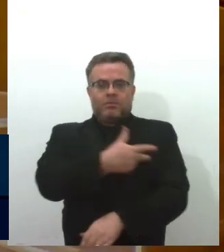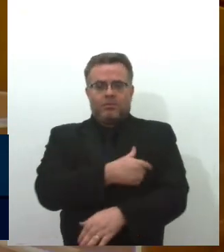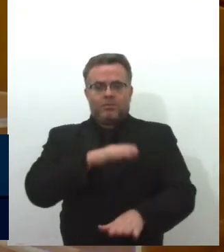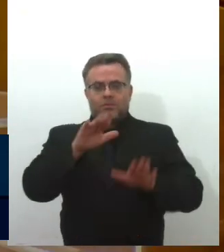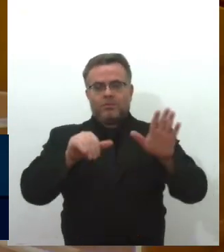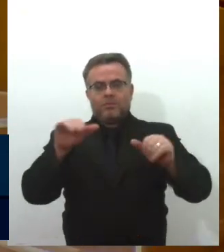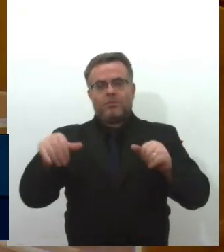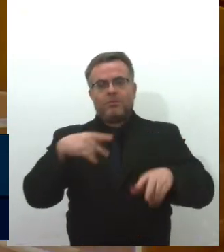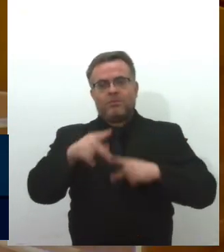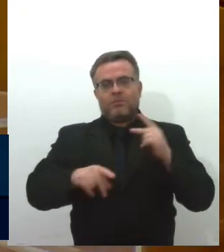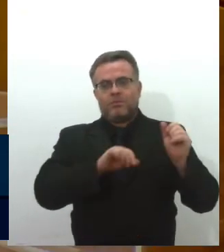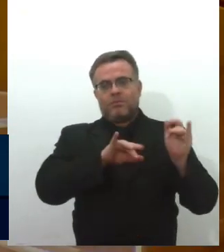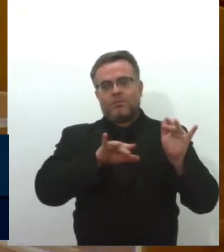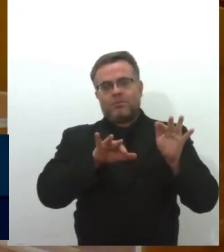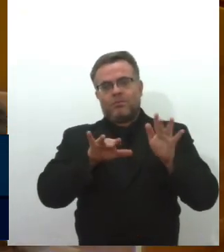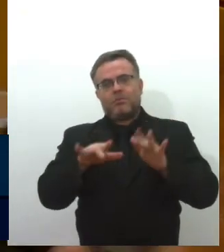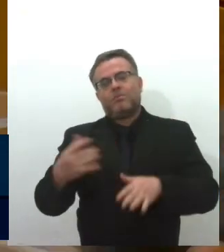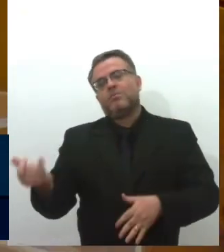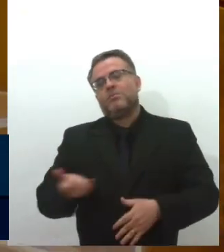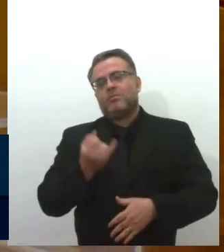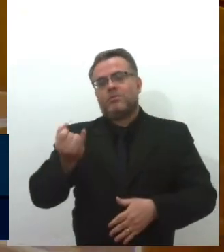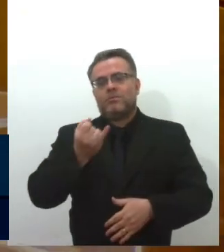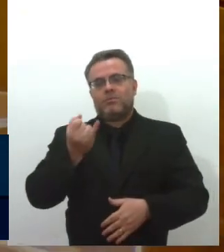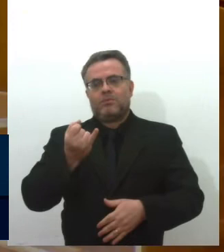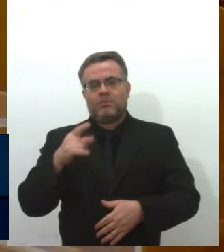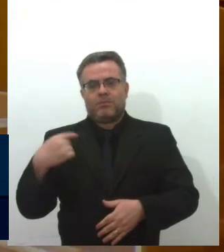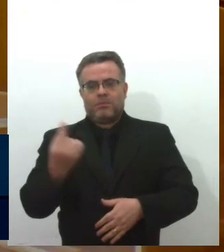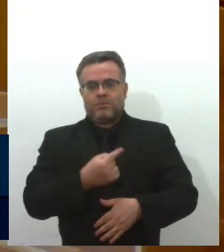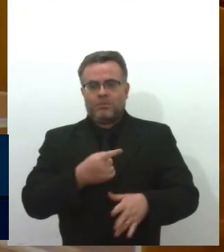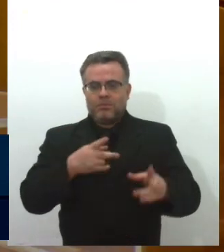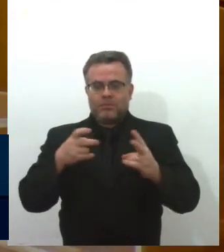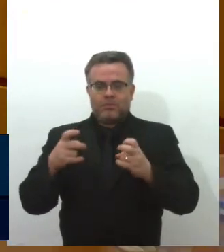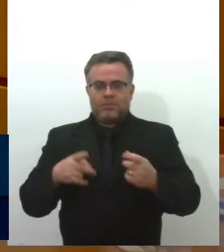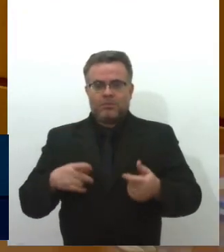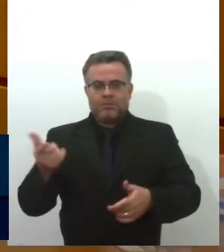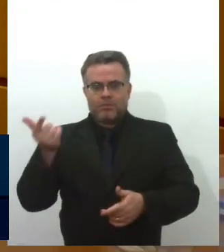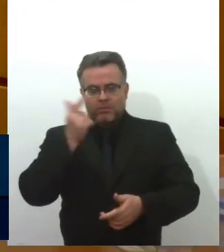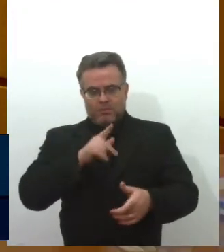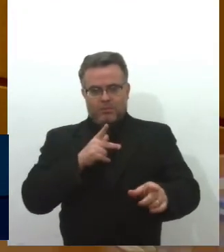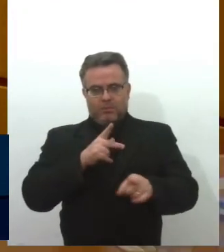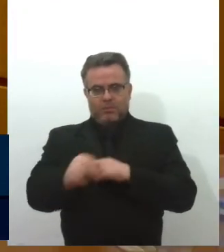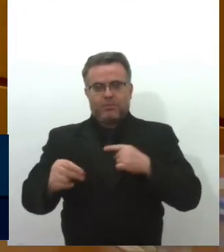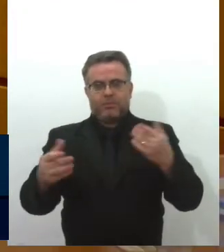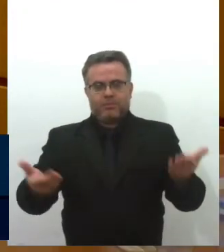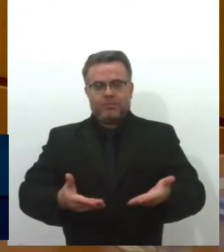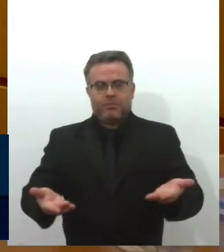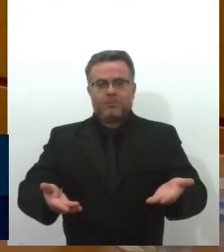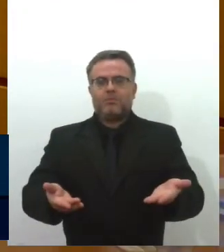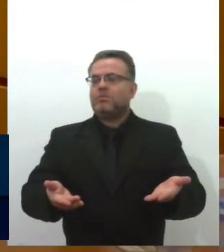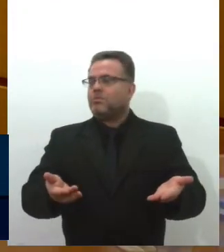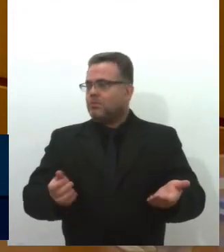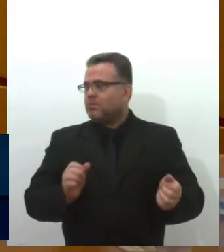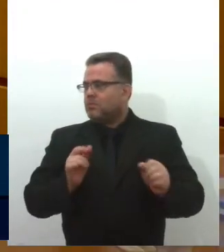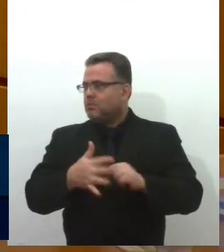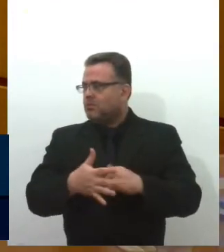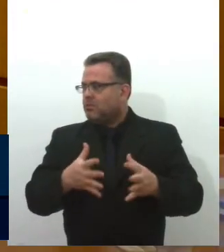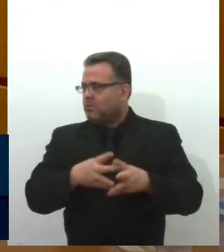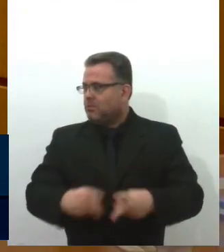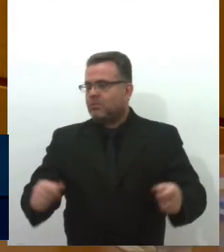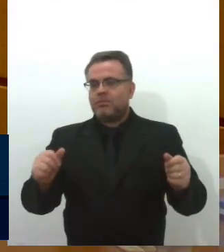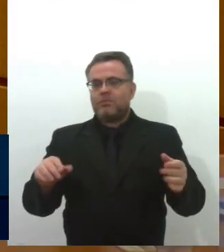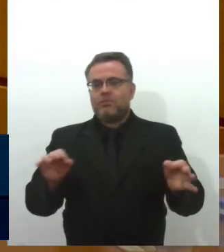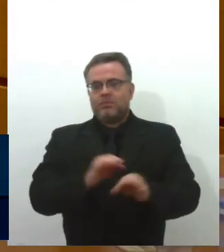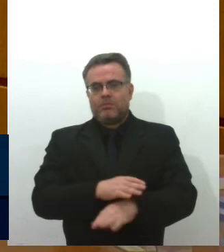população também. Isso é muito importante para que a gente consiga vencer essa doença. Inclusive,